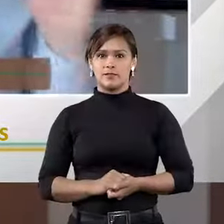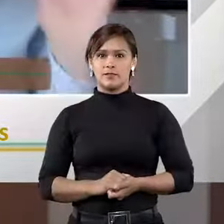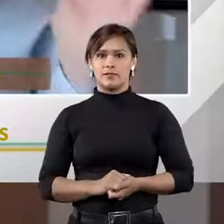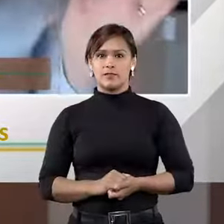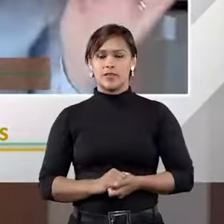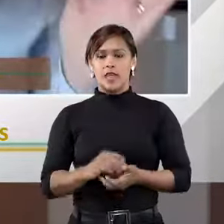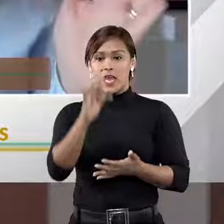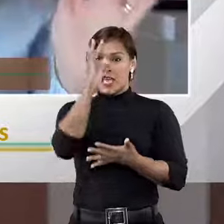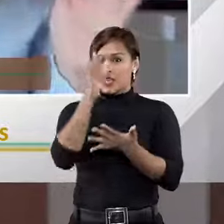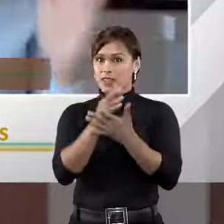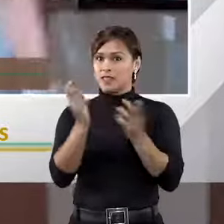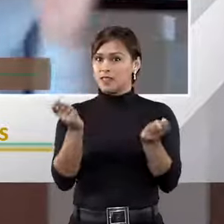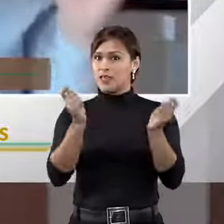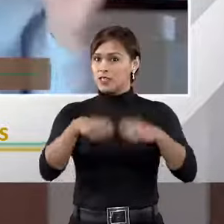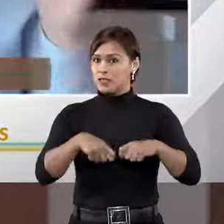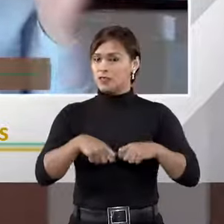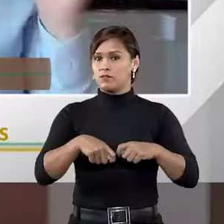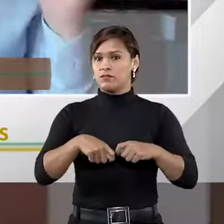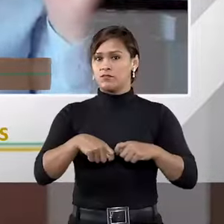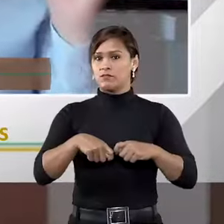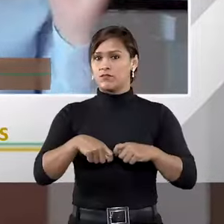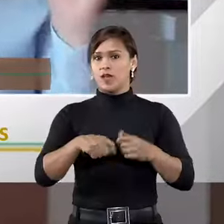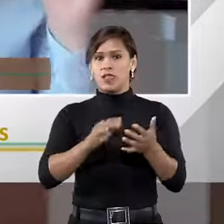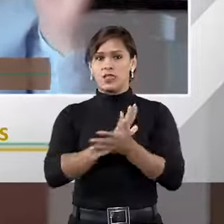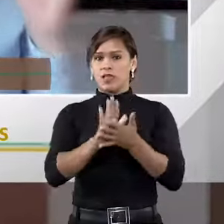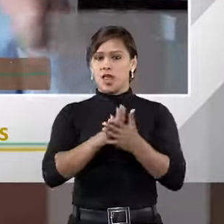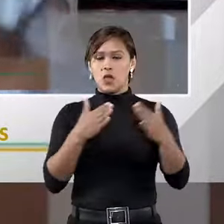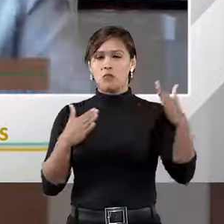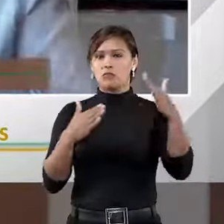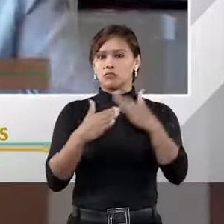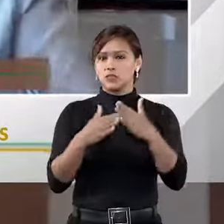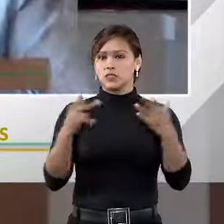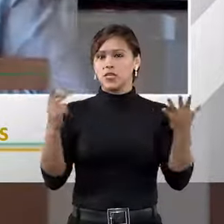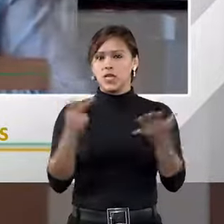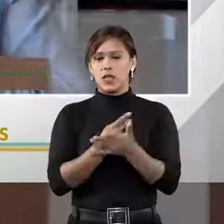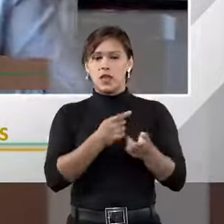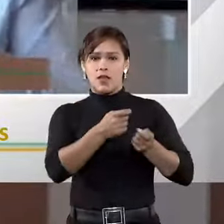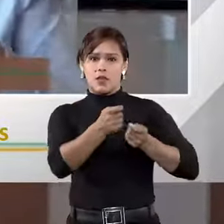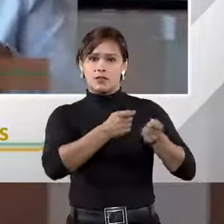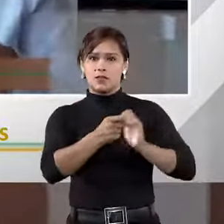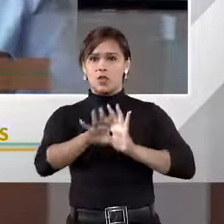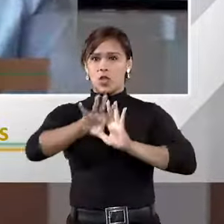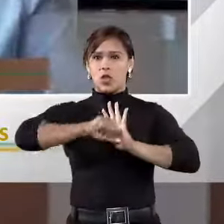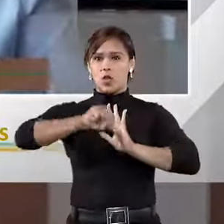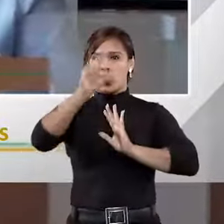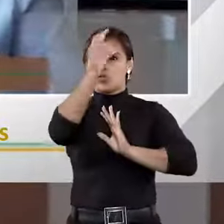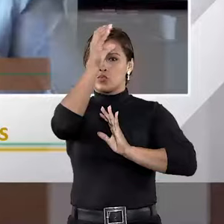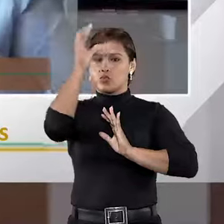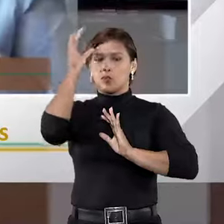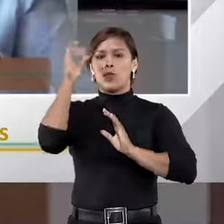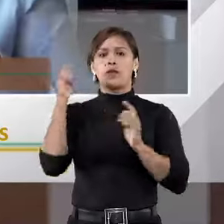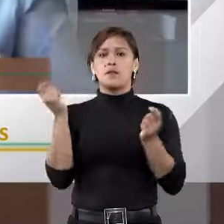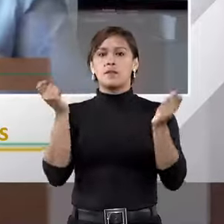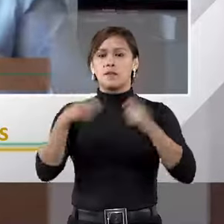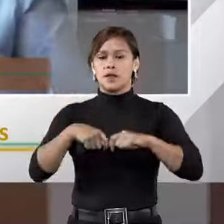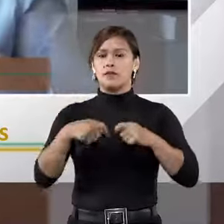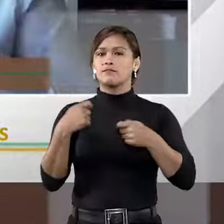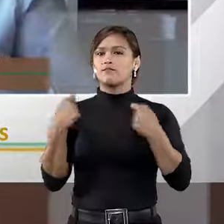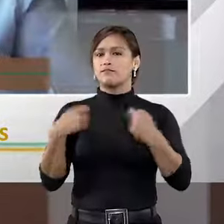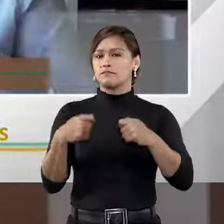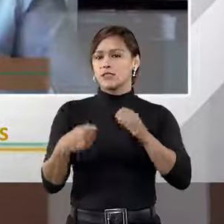Em tese, é possível. Em tese, não há nenhum obstáculo que haja arbitragem de consumo, mas será preciso